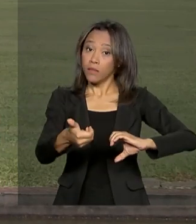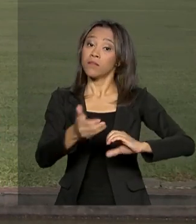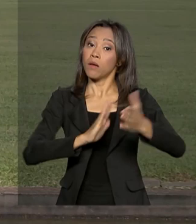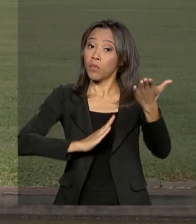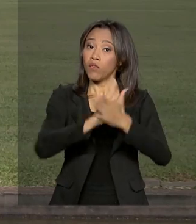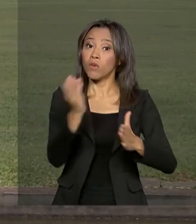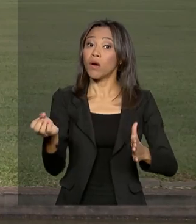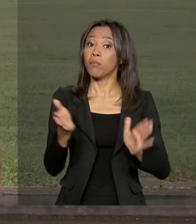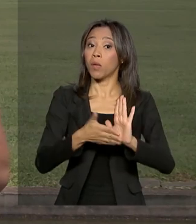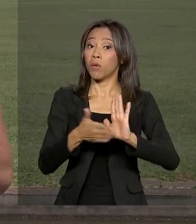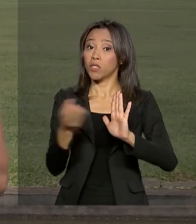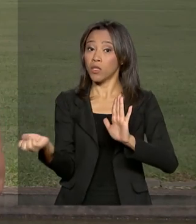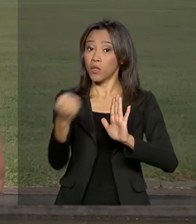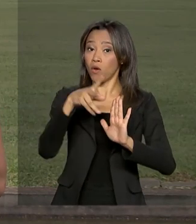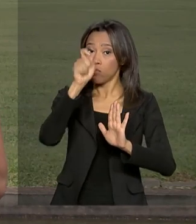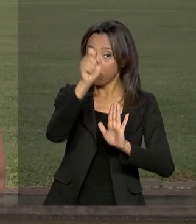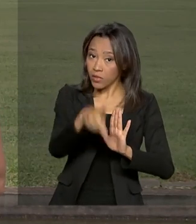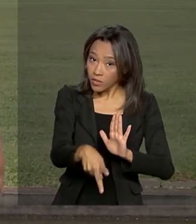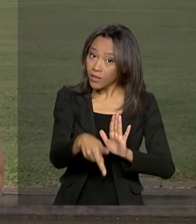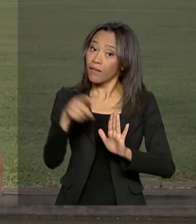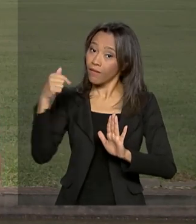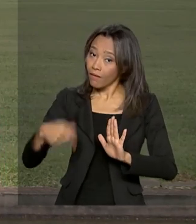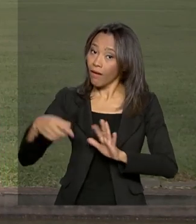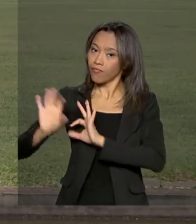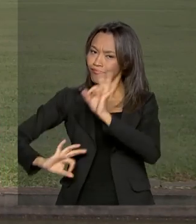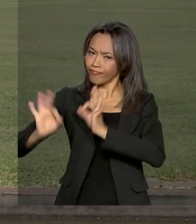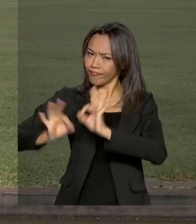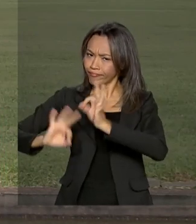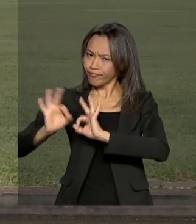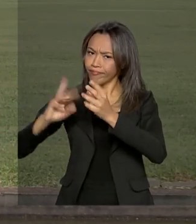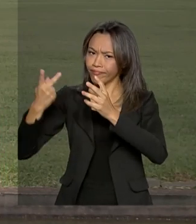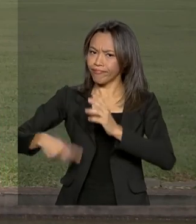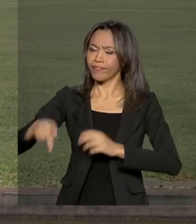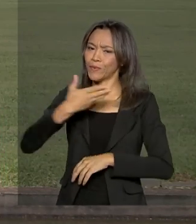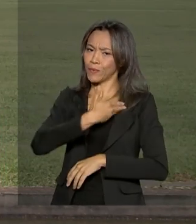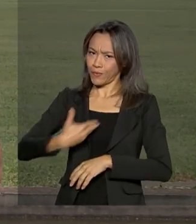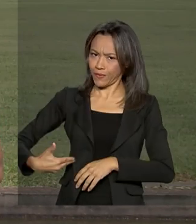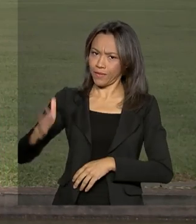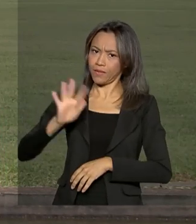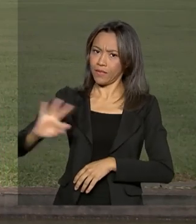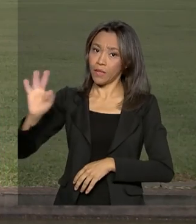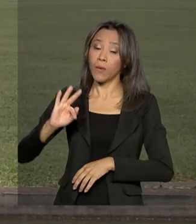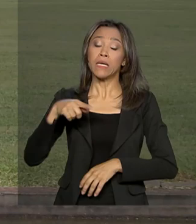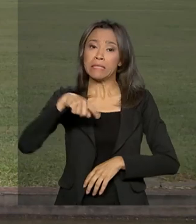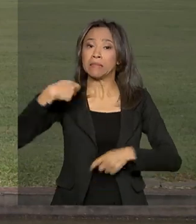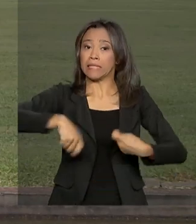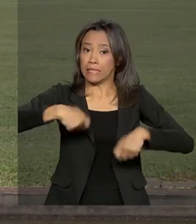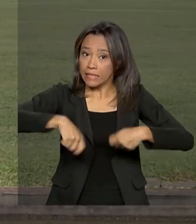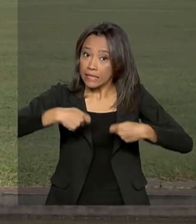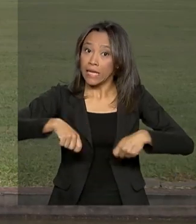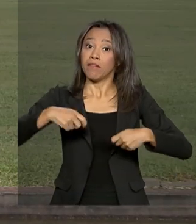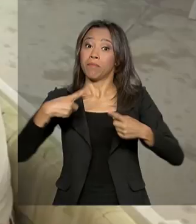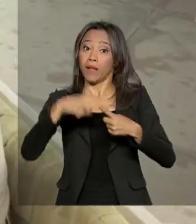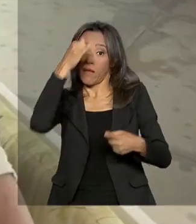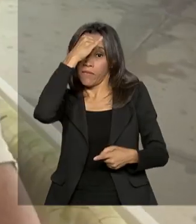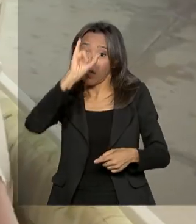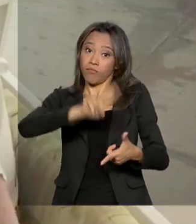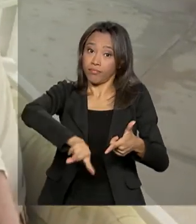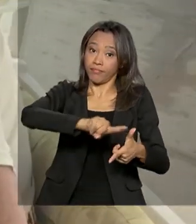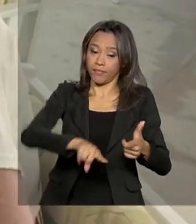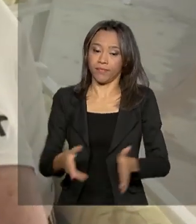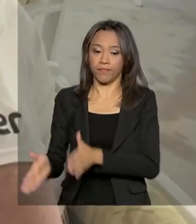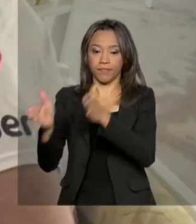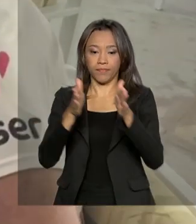Previdência, que é de autoria da pasta. A medida, segundo o presidente, era necessária para evitar uma crise. Não é